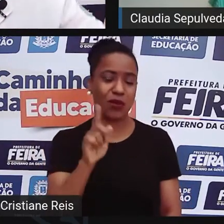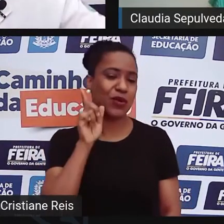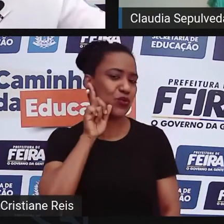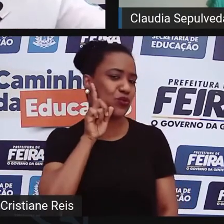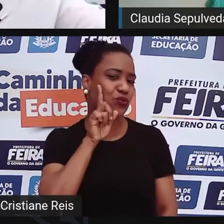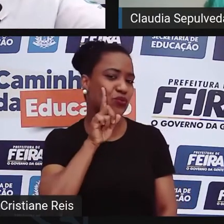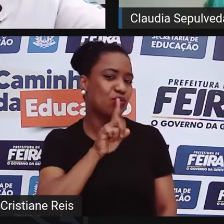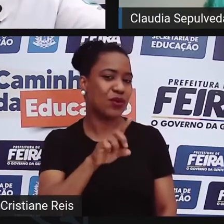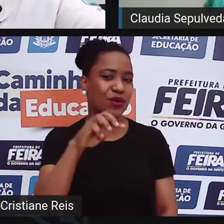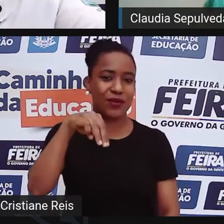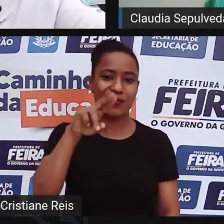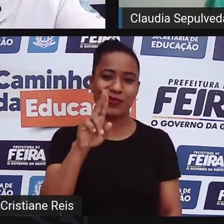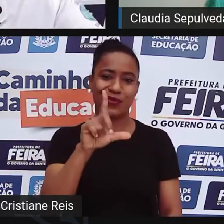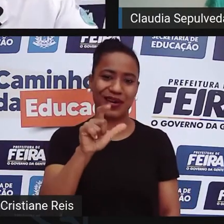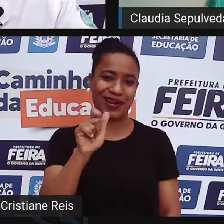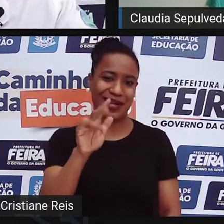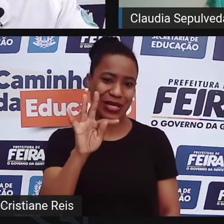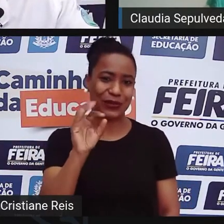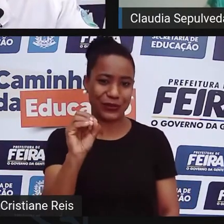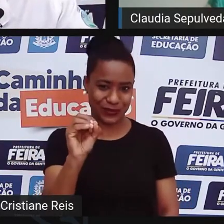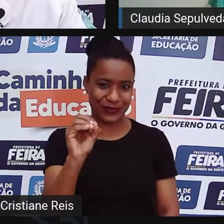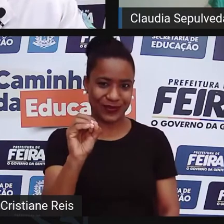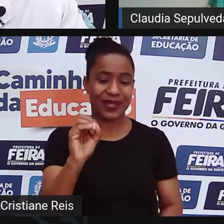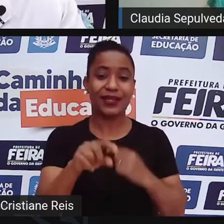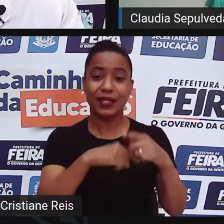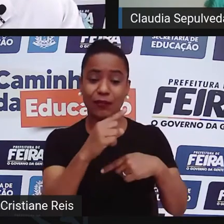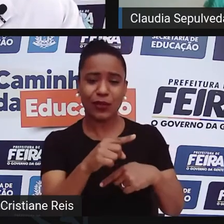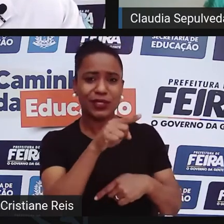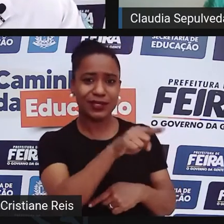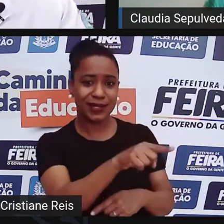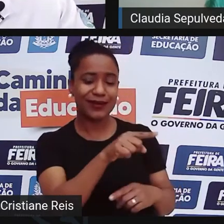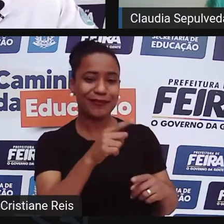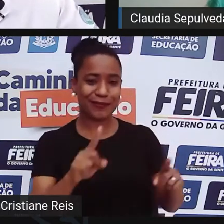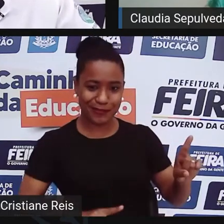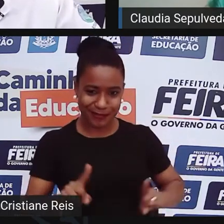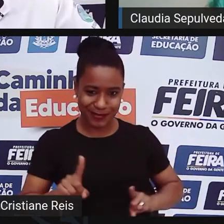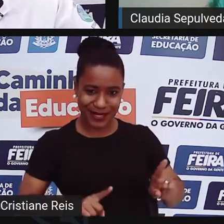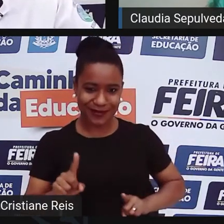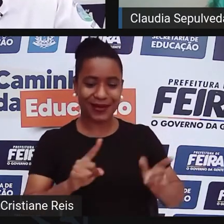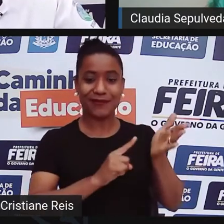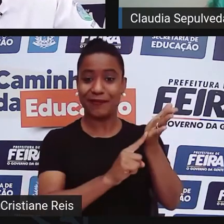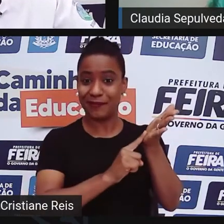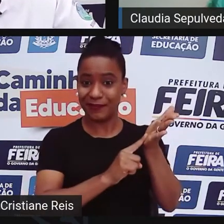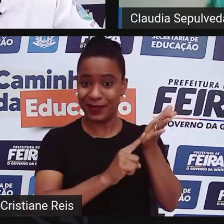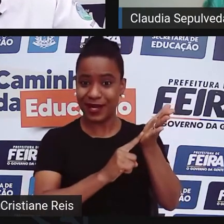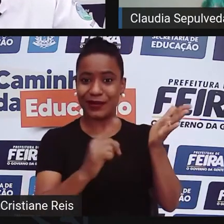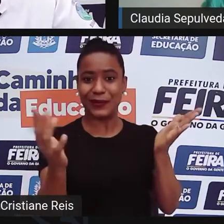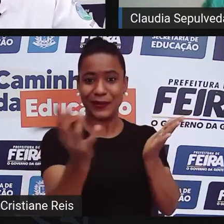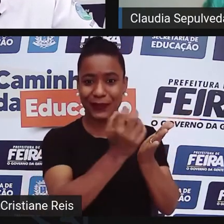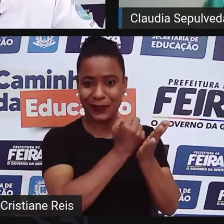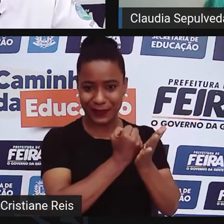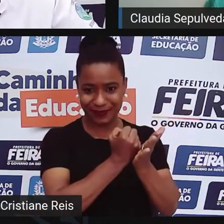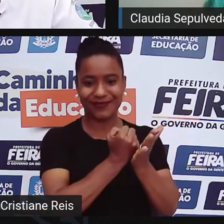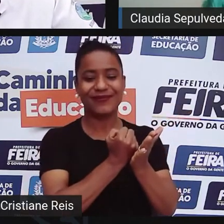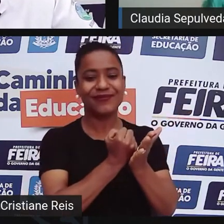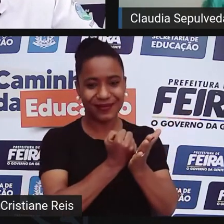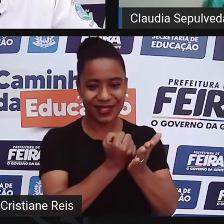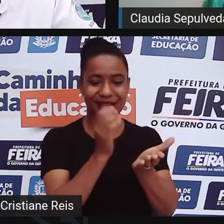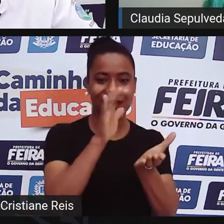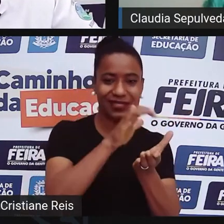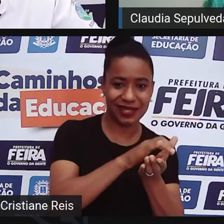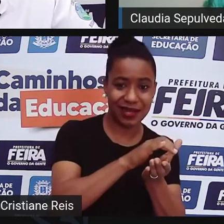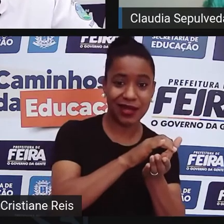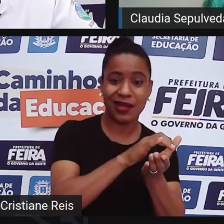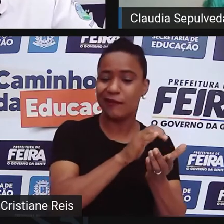ele vai se apaixonar pela prima branca e vai ser privado de casar com essa prima branca, quer dizer, o tio não dá a mão de